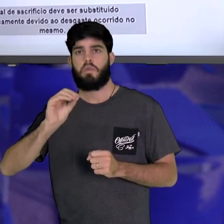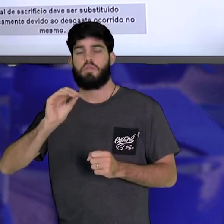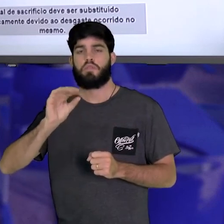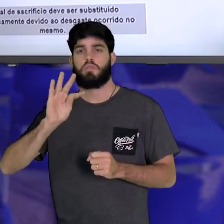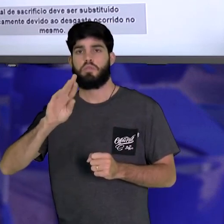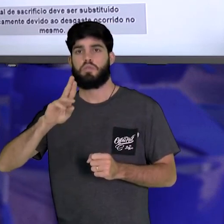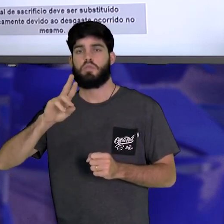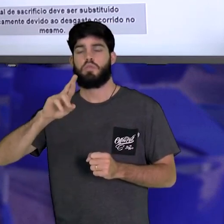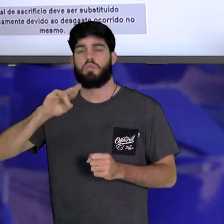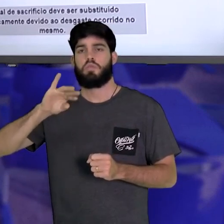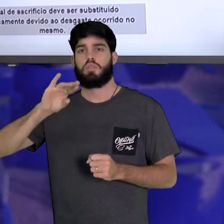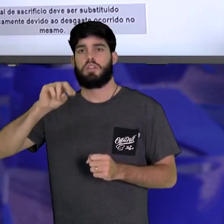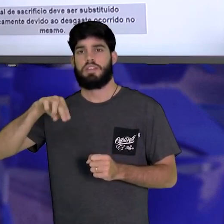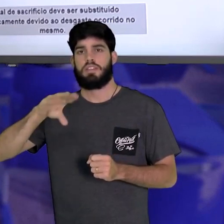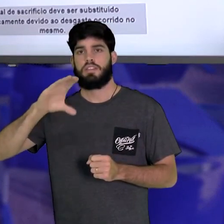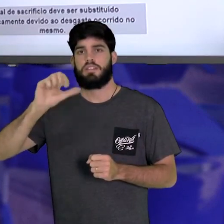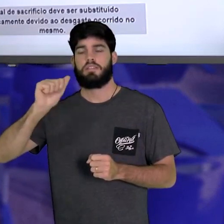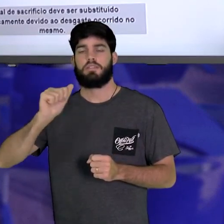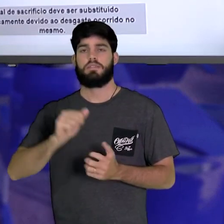ela é